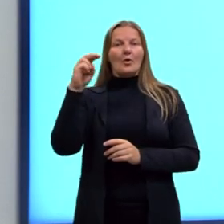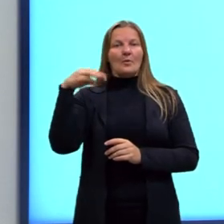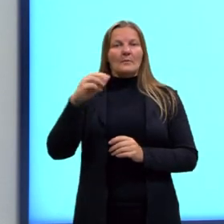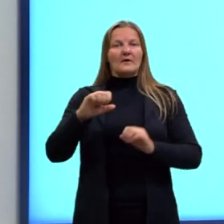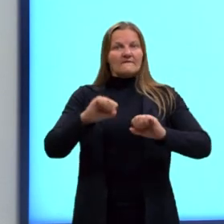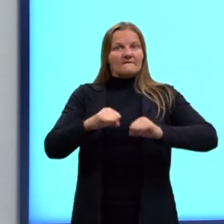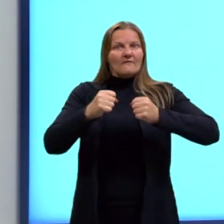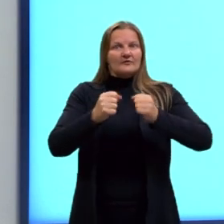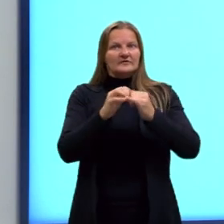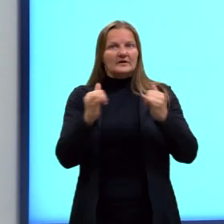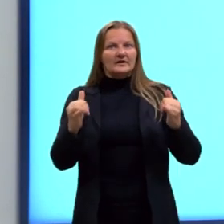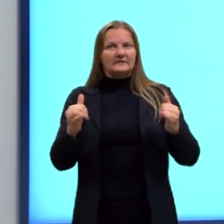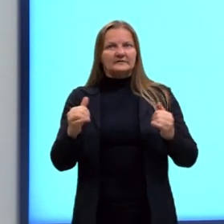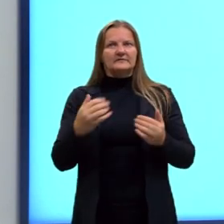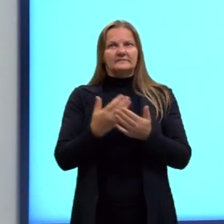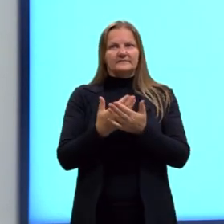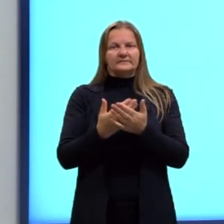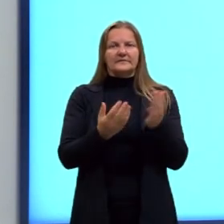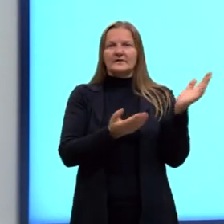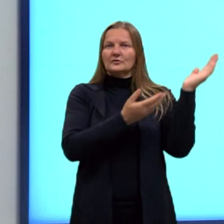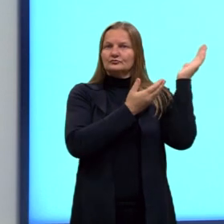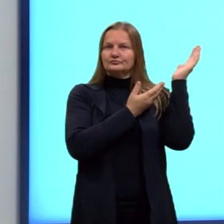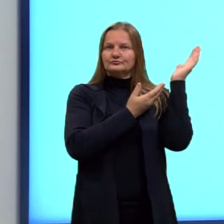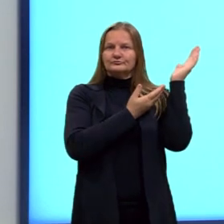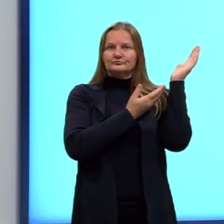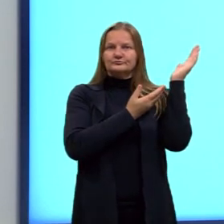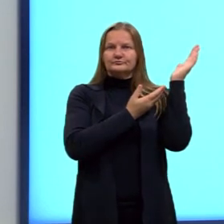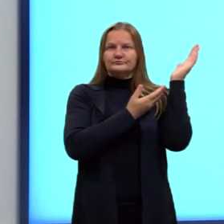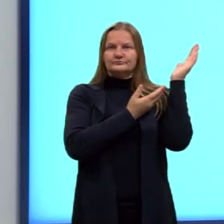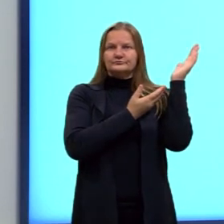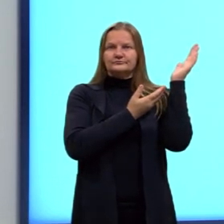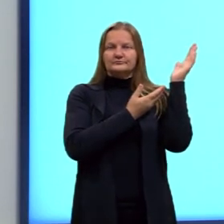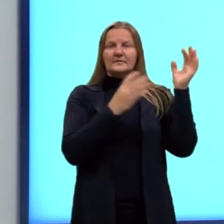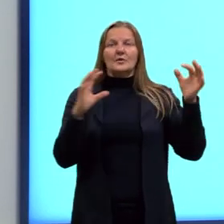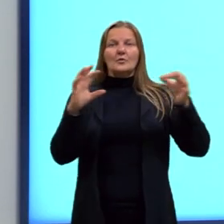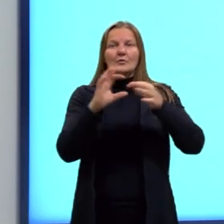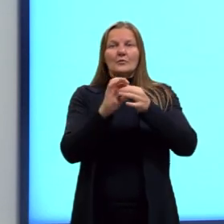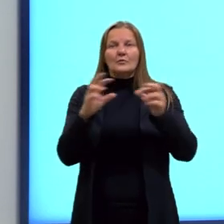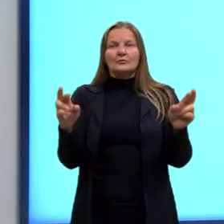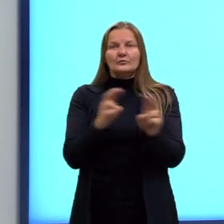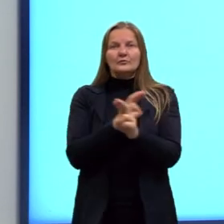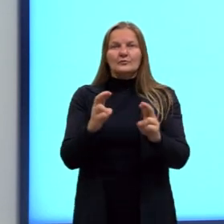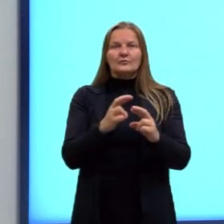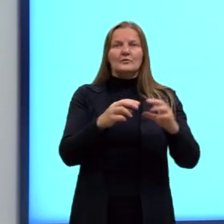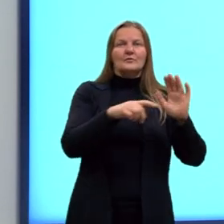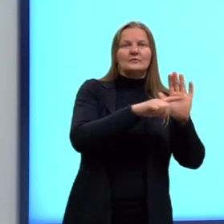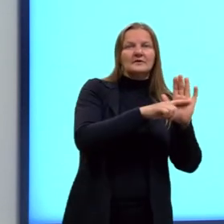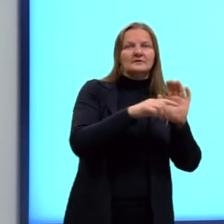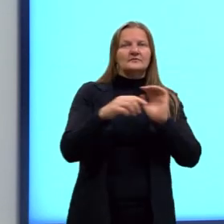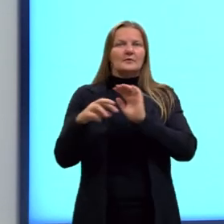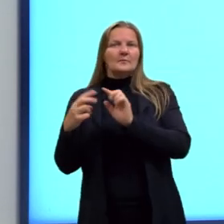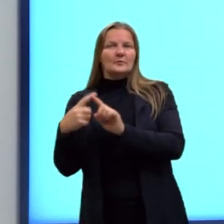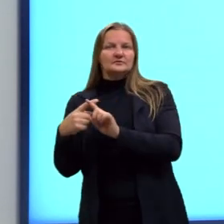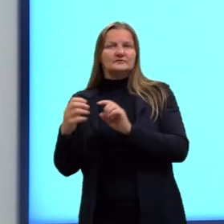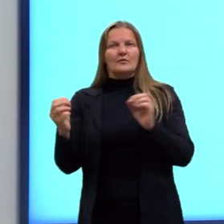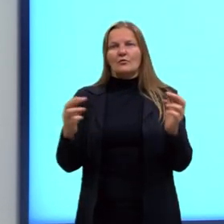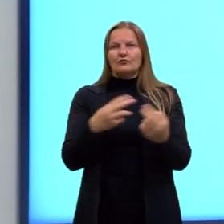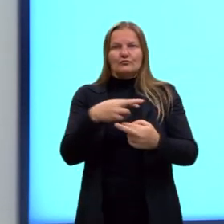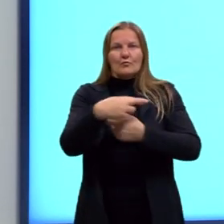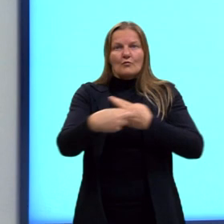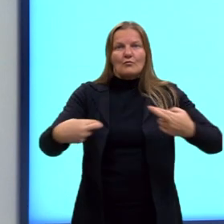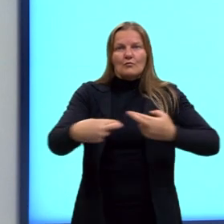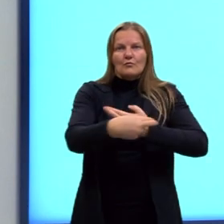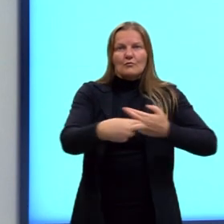Que a gente viu na última aula. Certo? Que é a interação entre duas cargas, lembrando. Mas, a gente